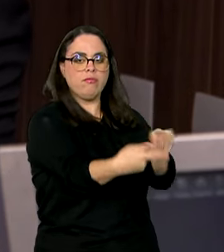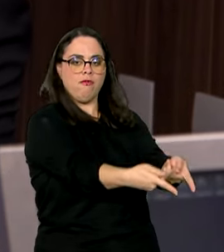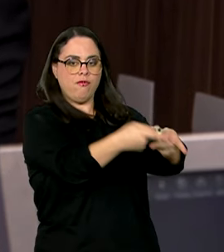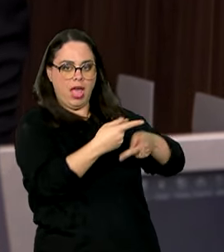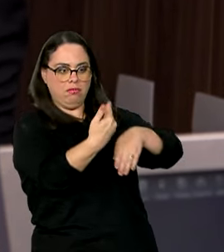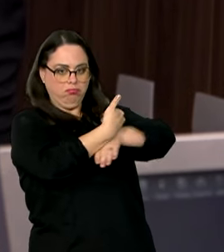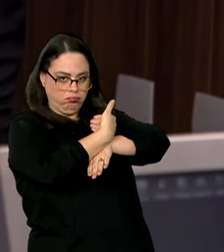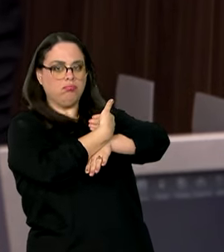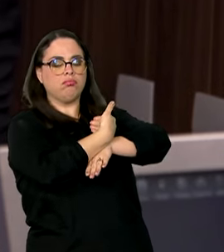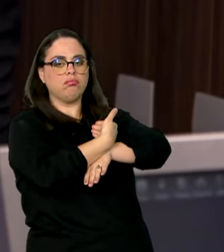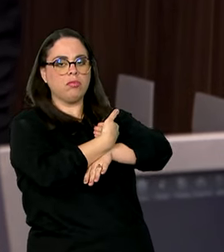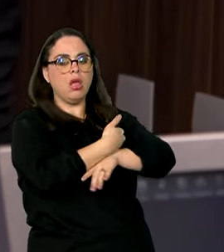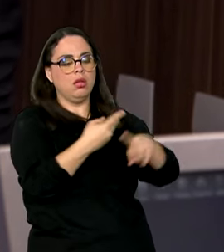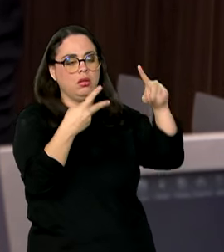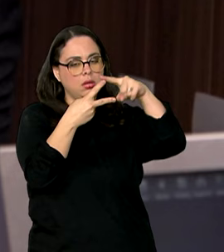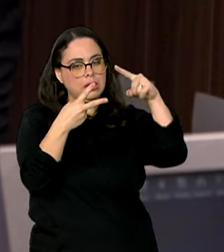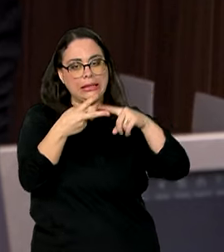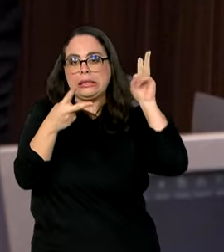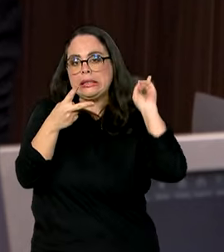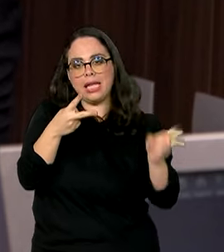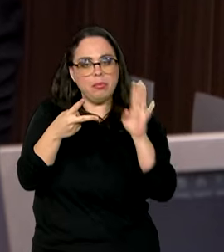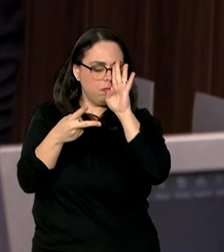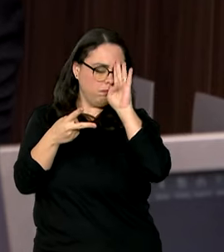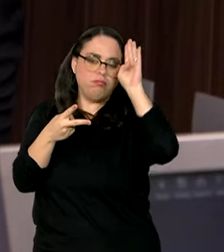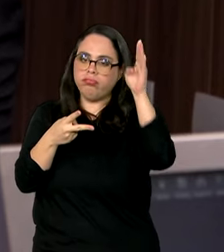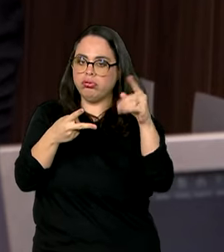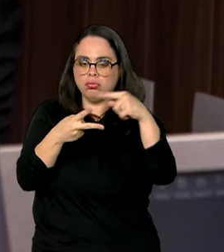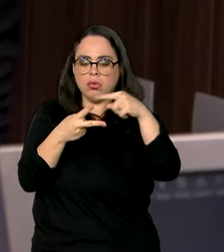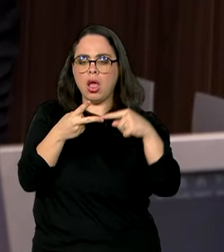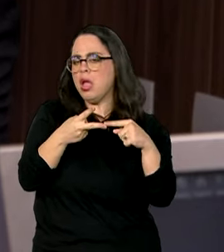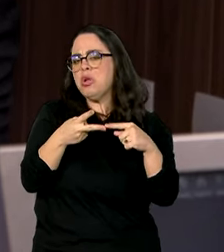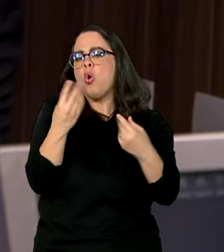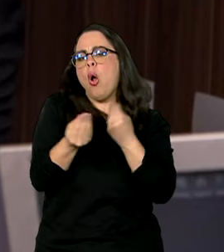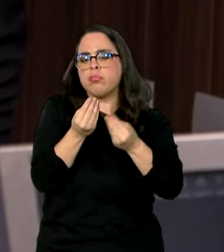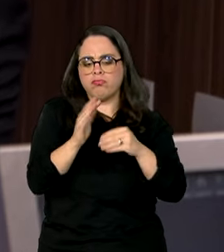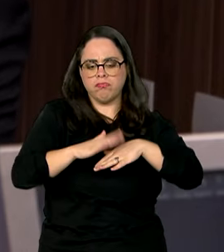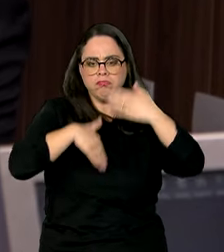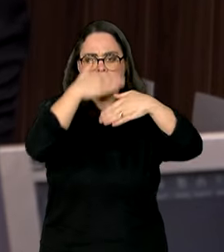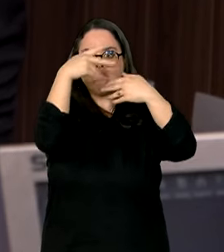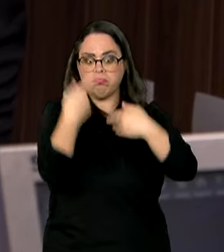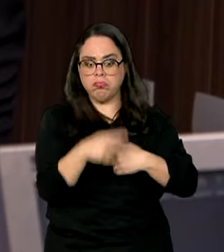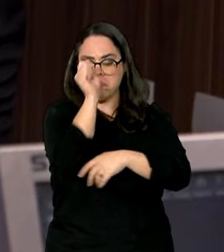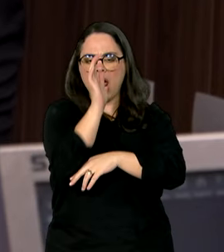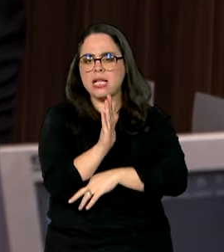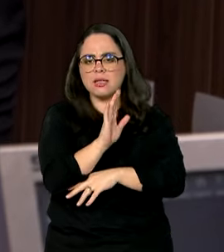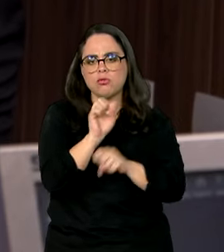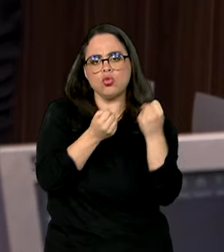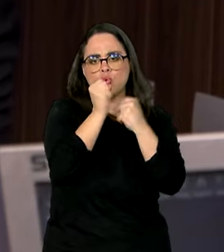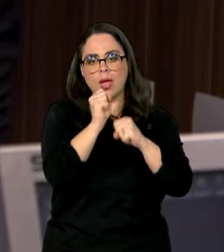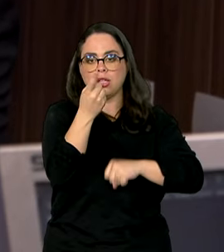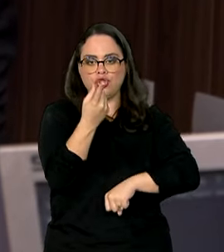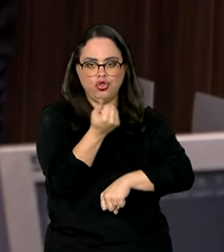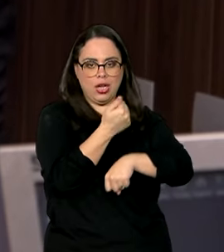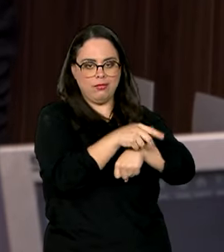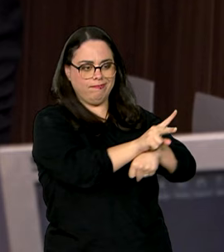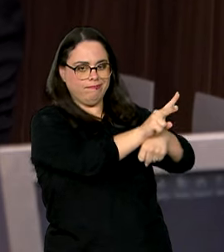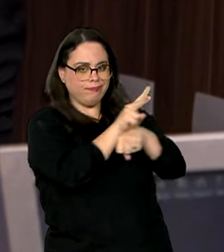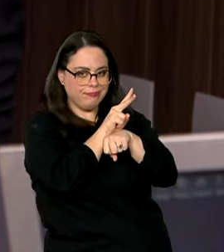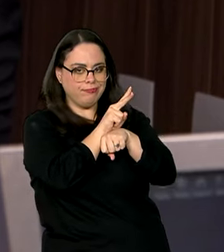Tem duas questões que são centrais para você desenvolver a indústria no Brasil. A primeira é a questão do crédito,